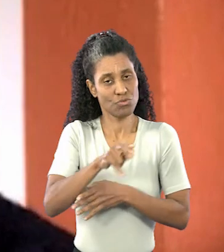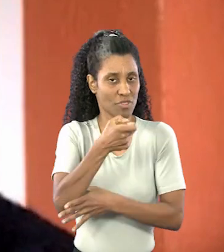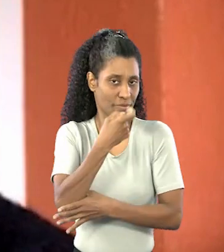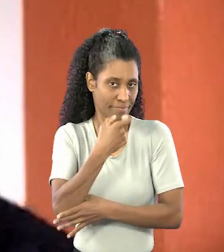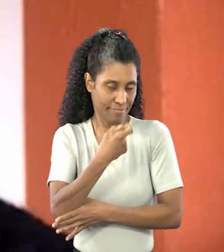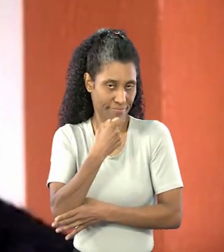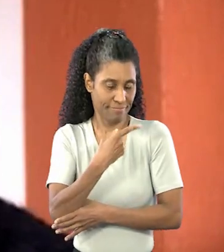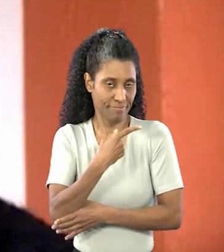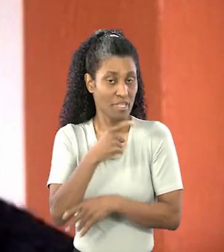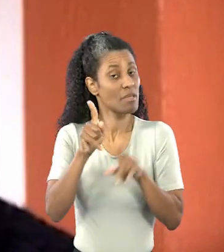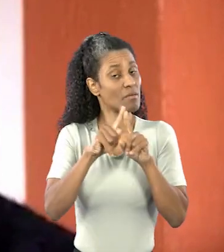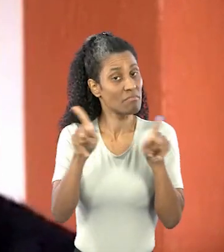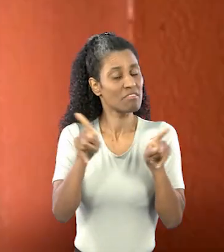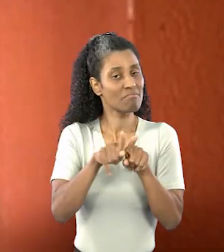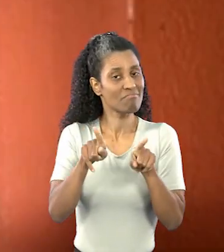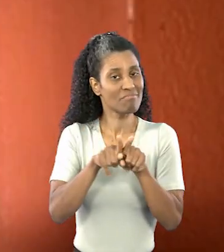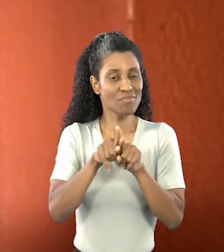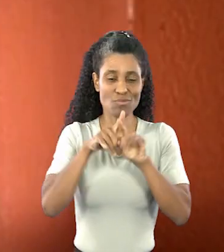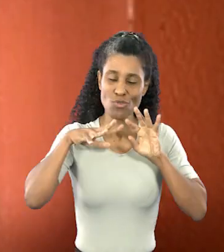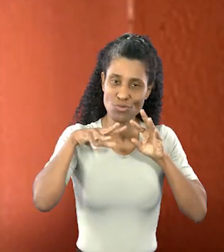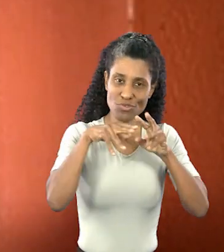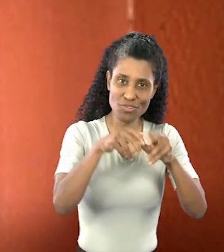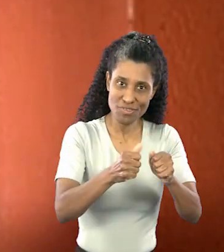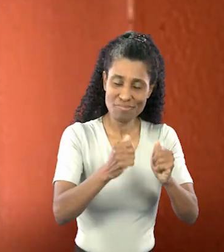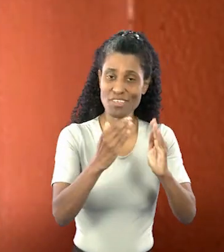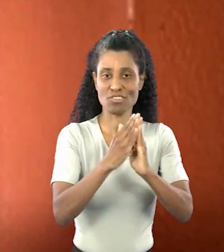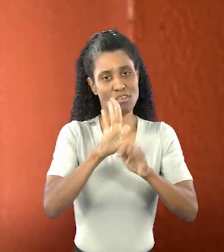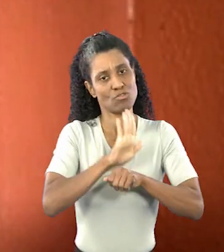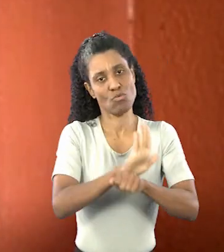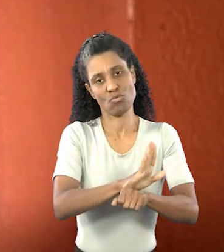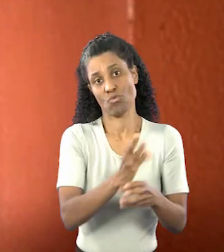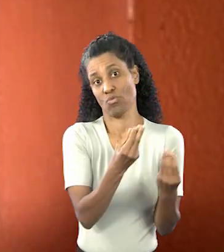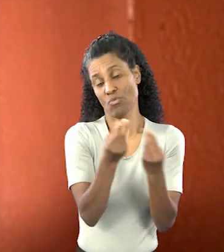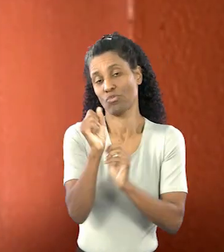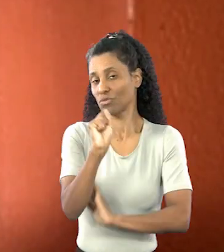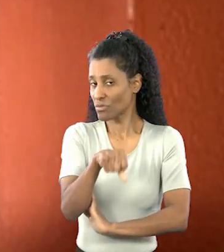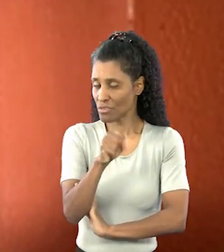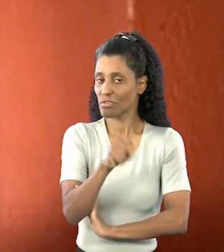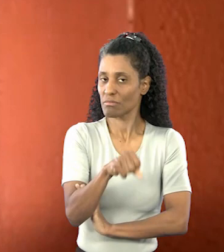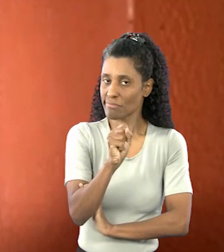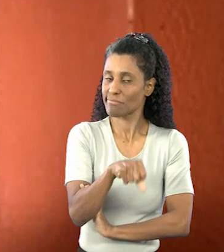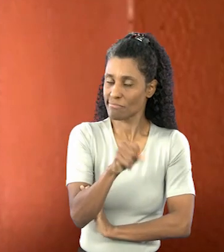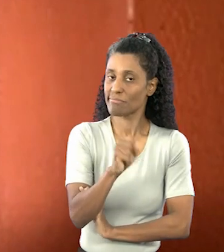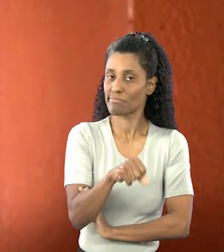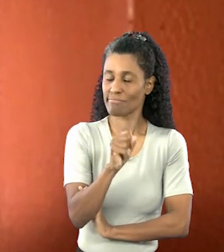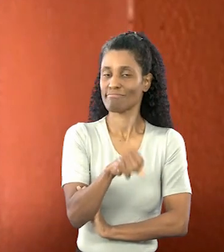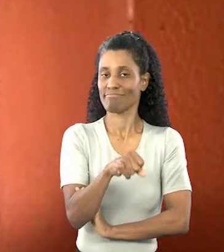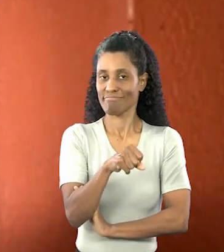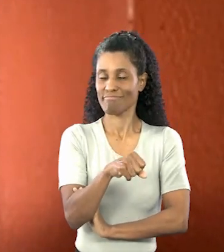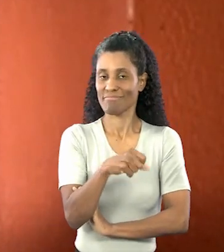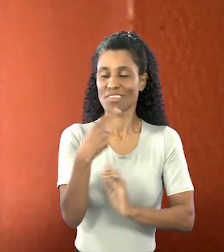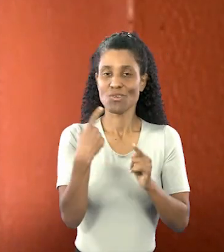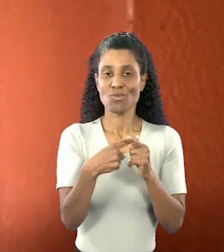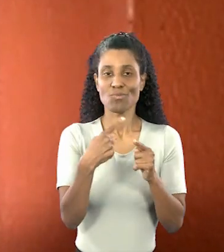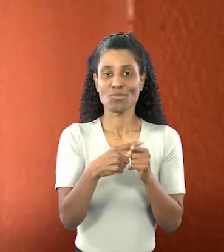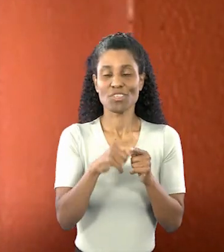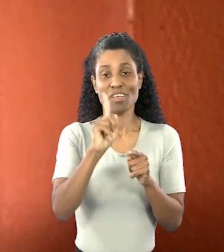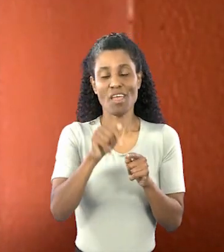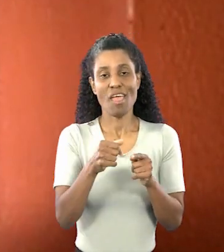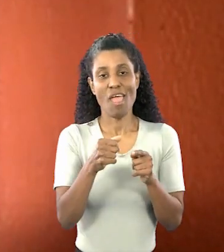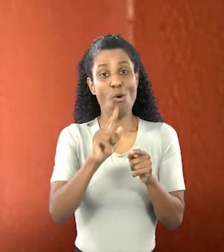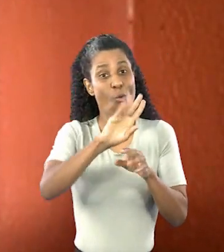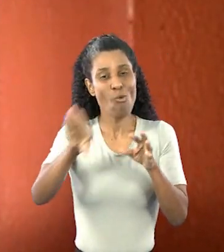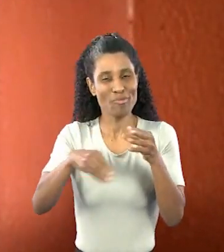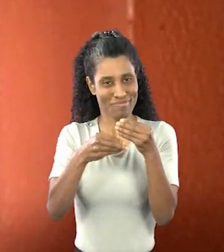utilizar medicações, os animais de estimação ajudam muito. Ajudam muito como